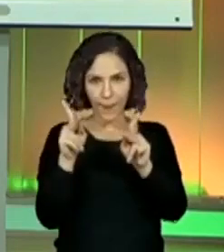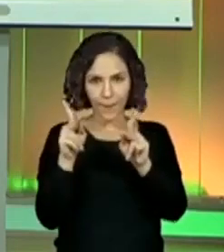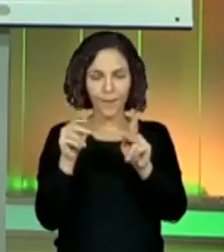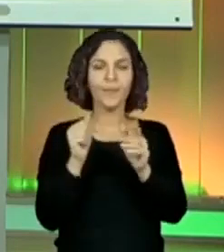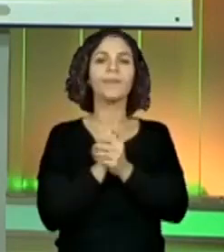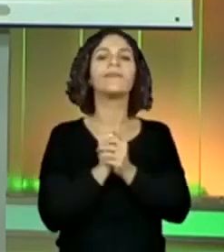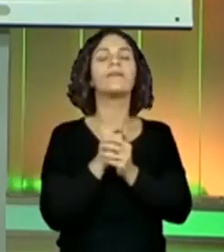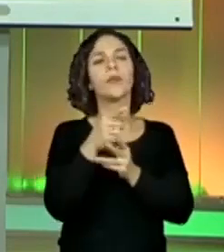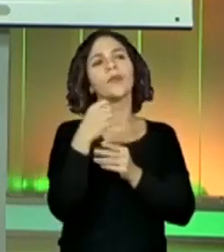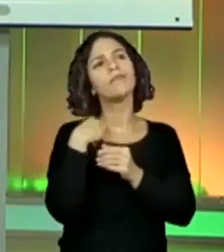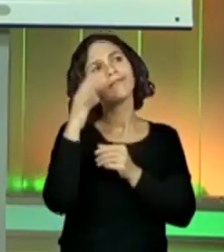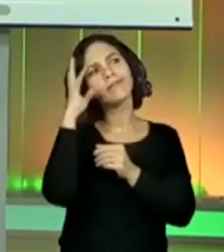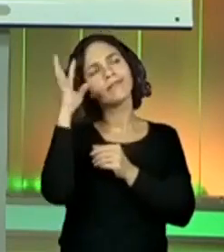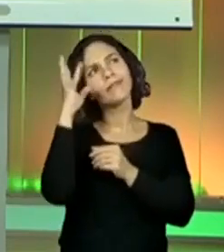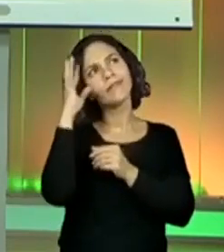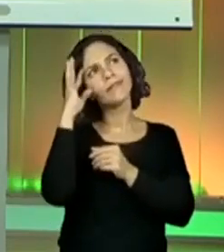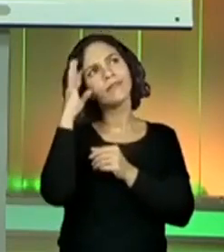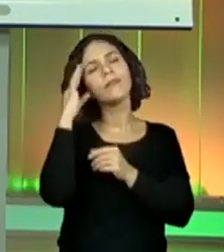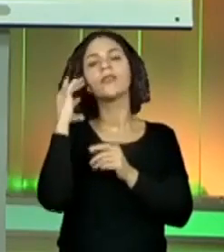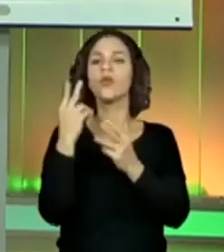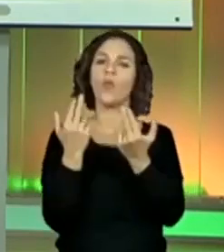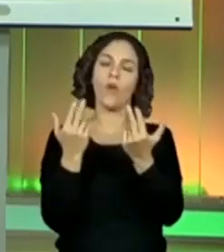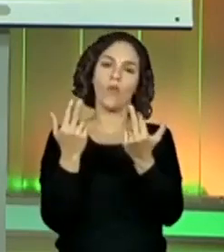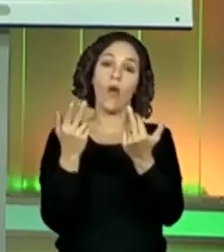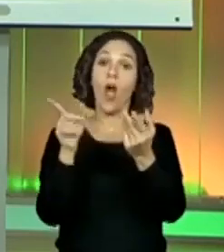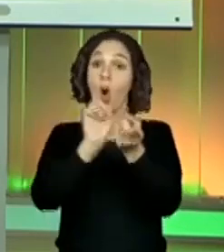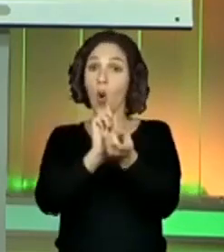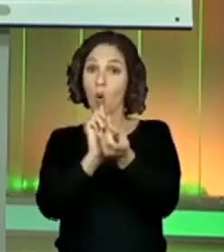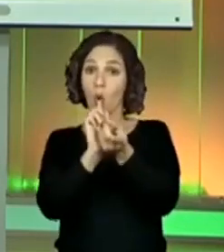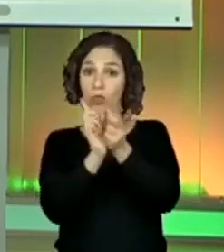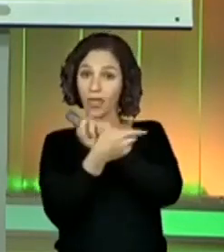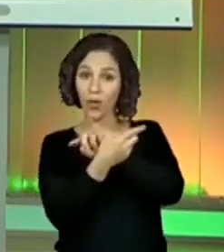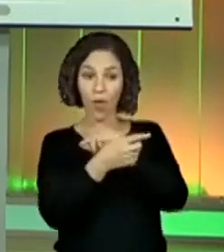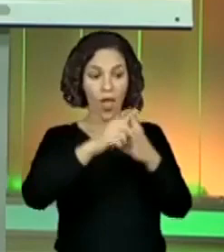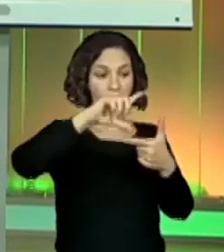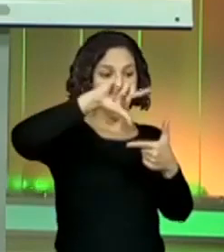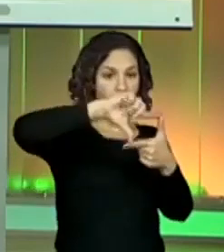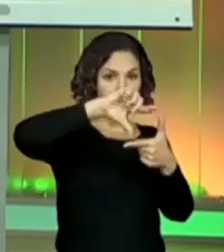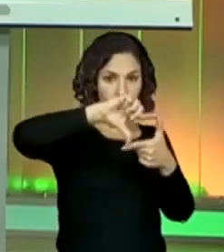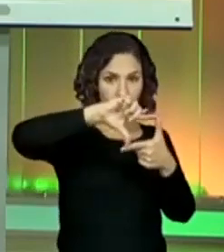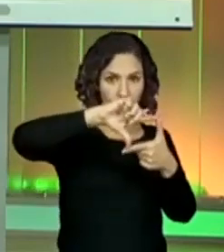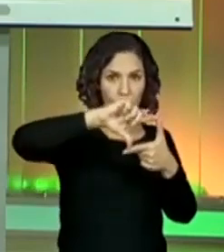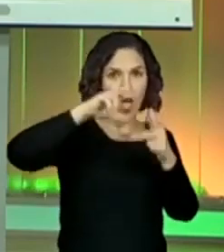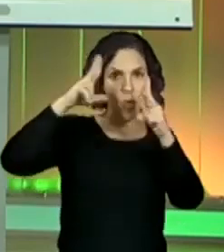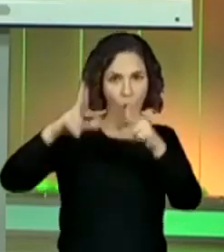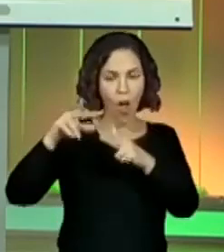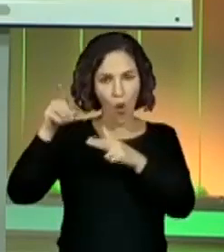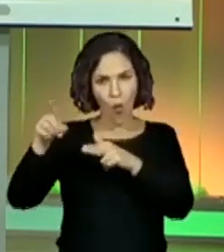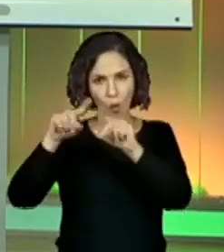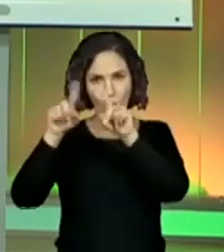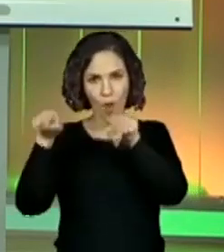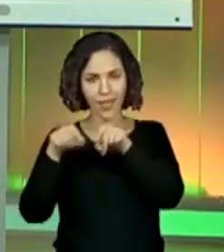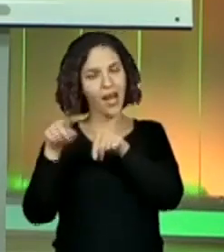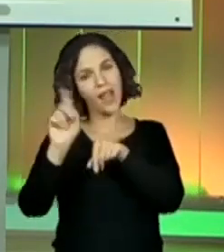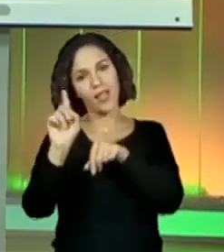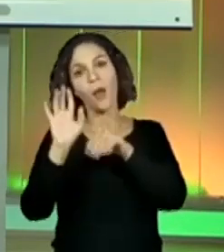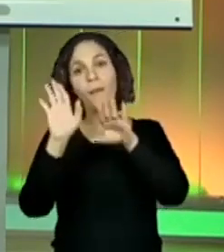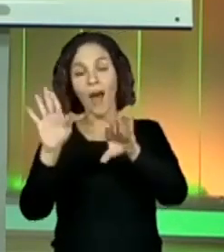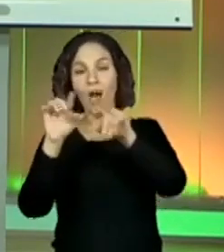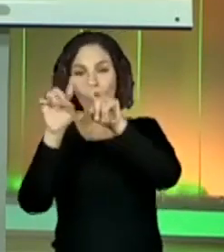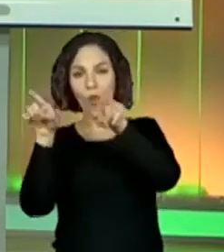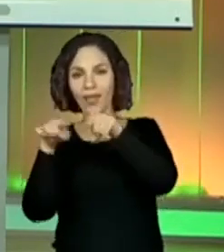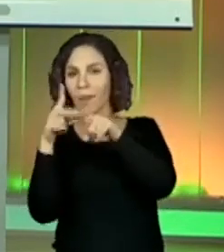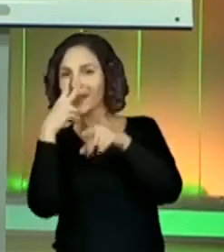Então, você pode pensar da mesma forma, só não é o contrário, tá bom? Nem todo retângulo é quadrado, mas todo quadrado é retângulo.